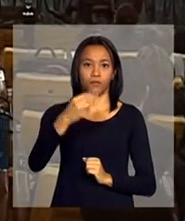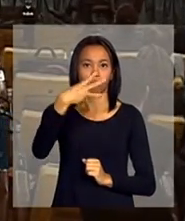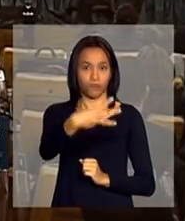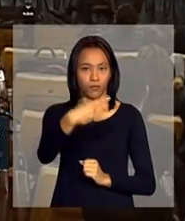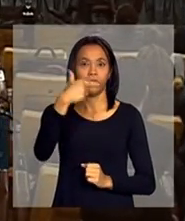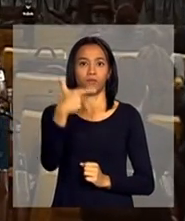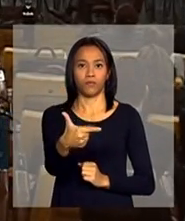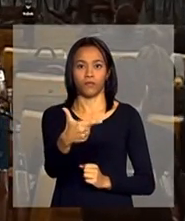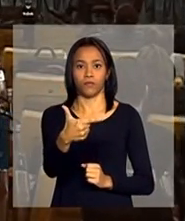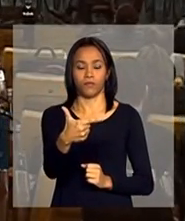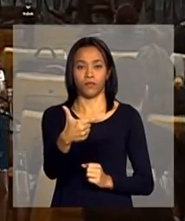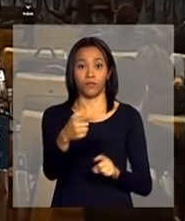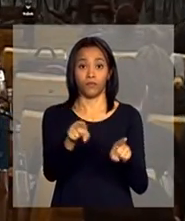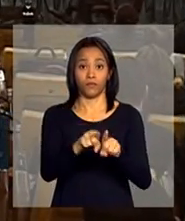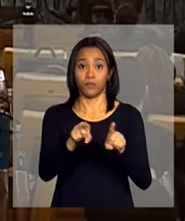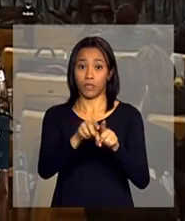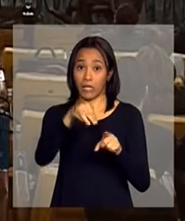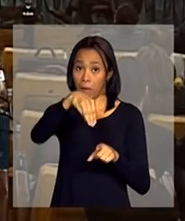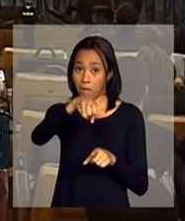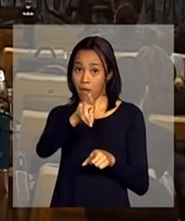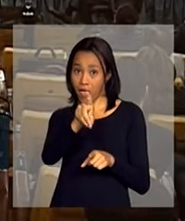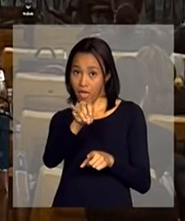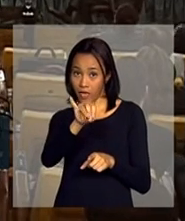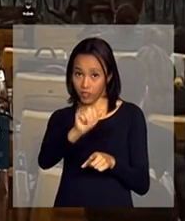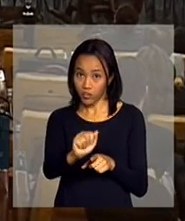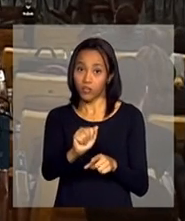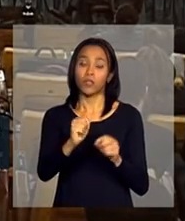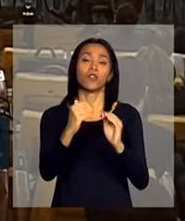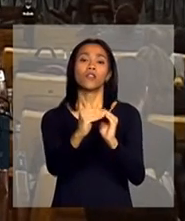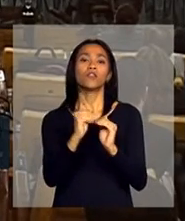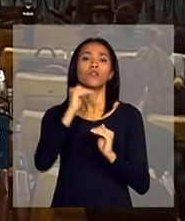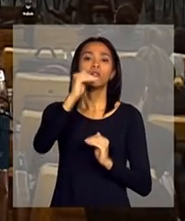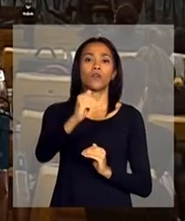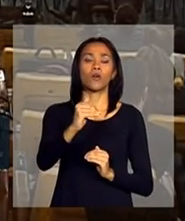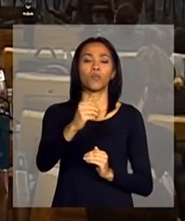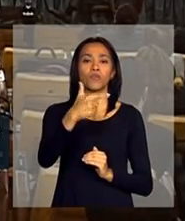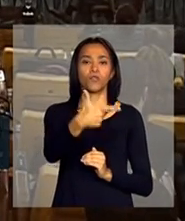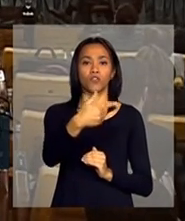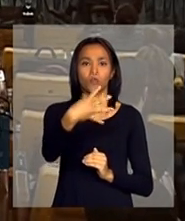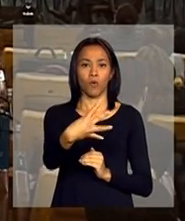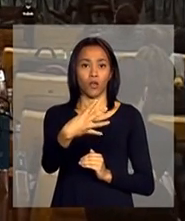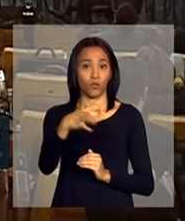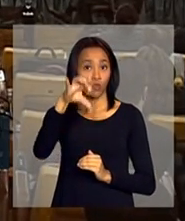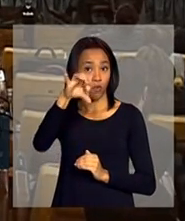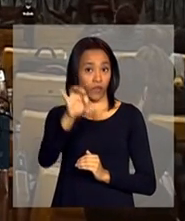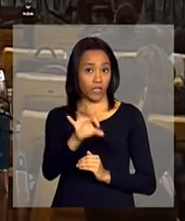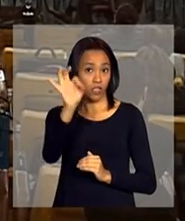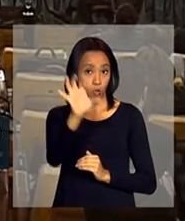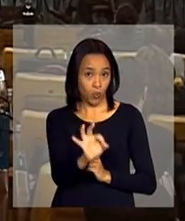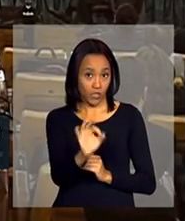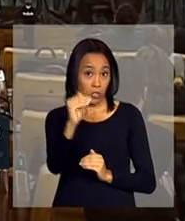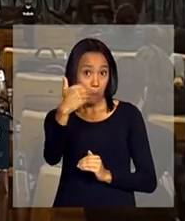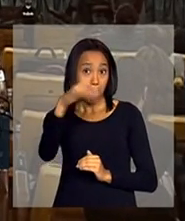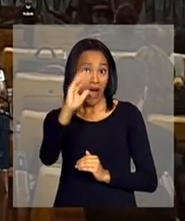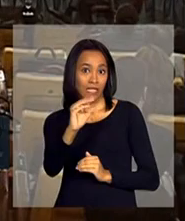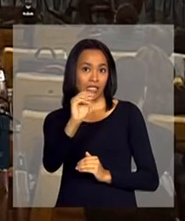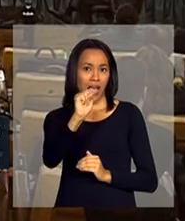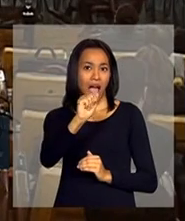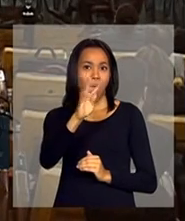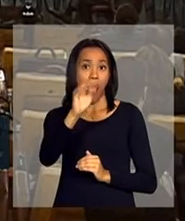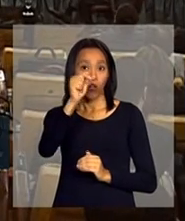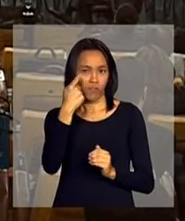e sobe 24 nos 95% mais altos. Ou seja, essa curva